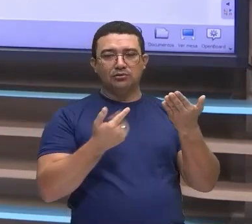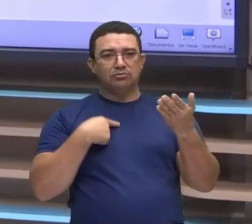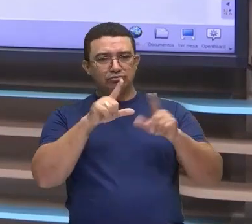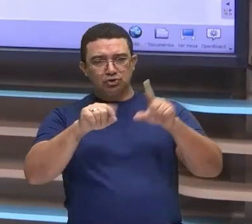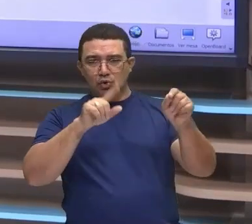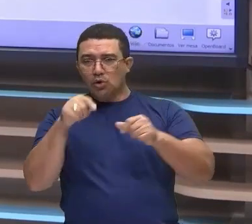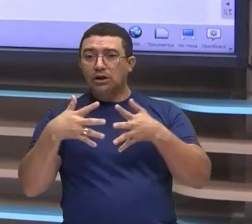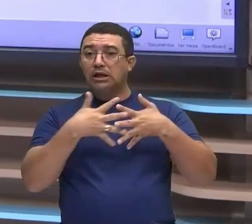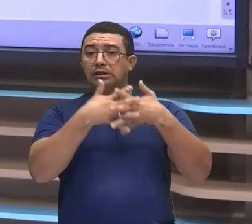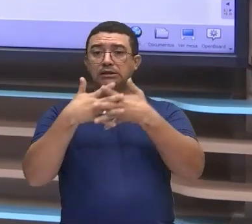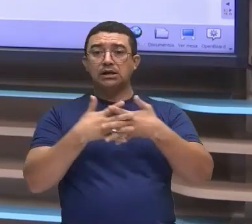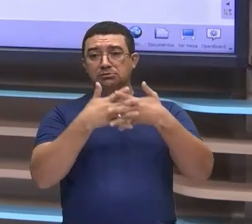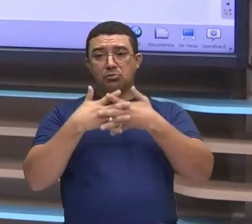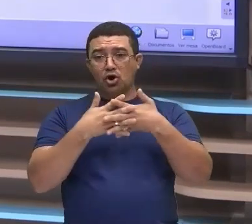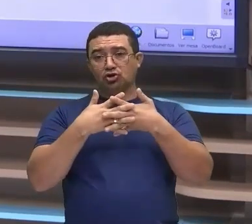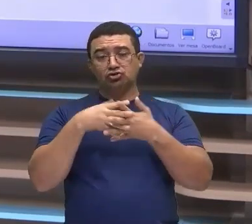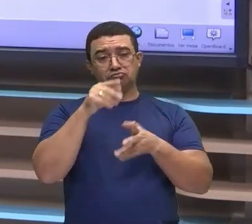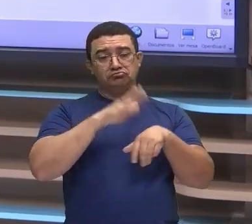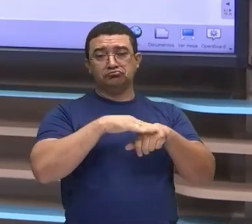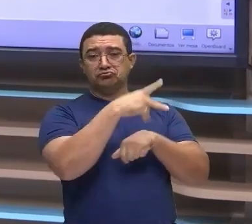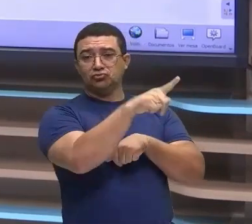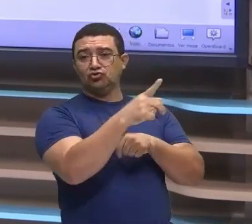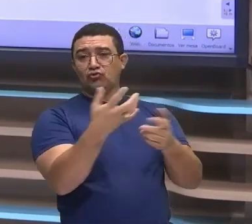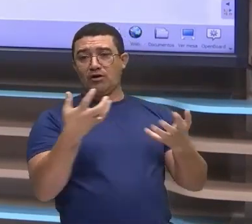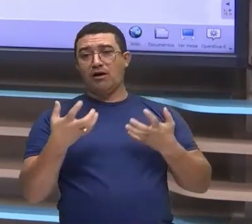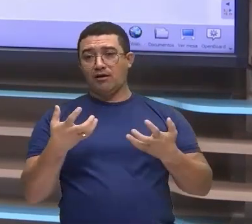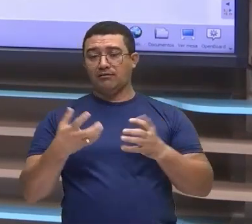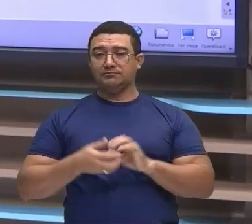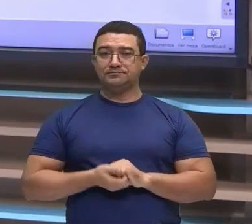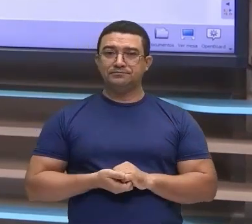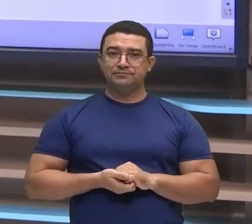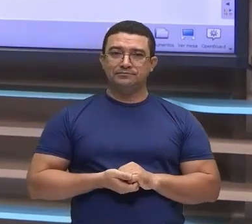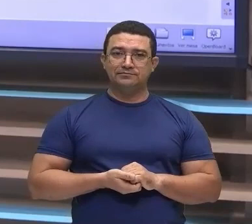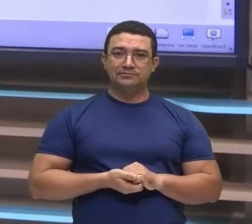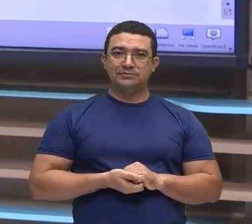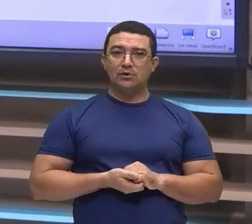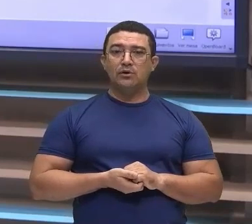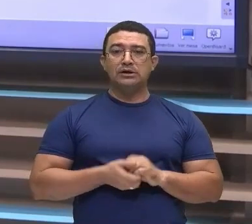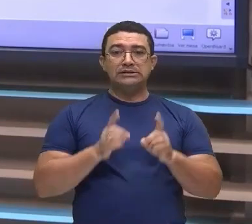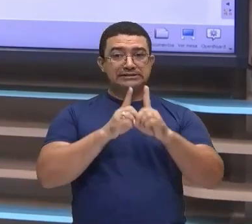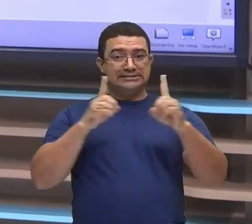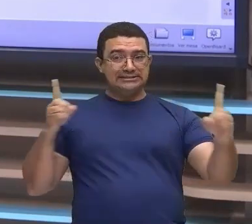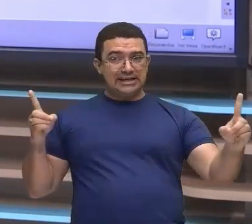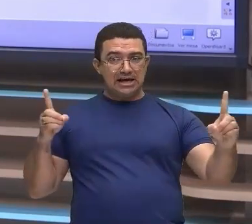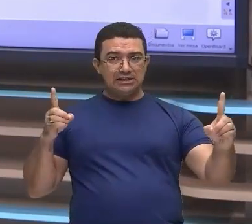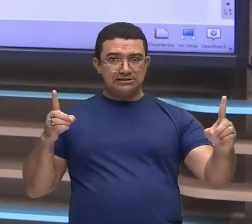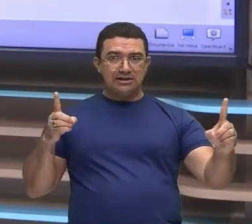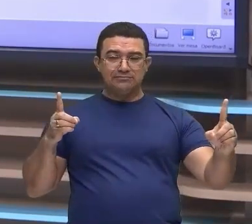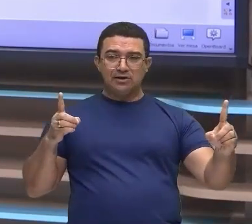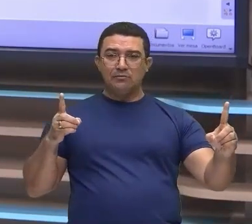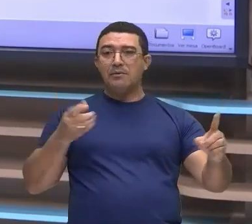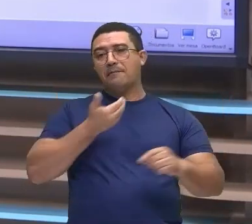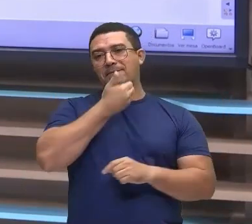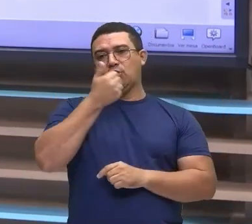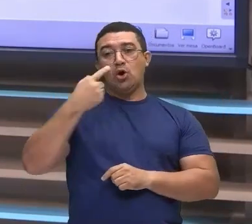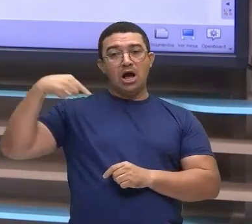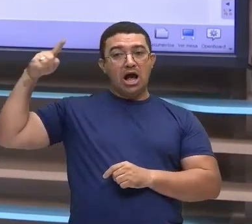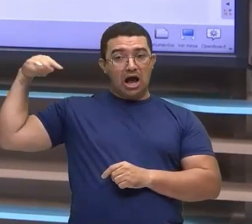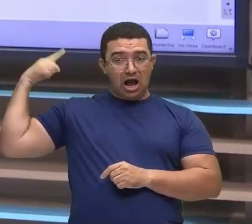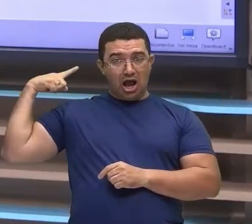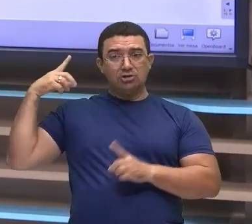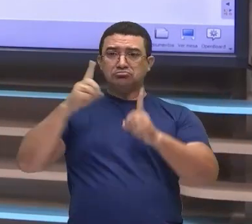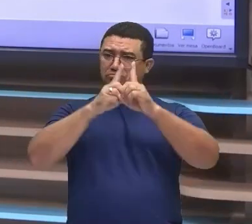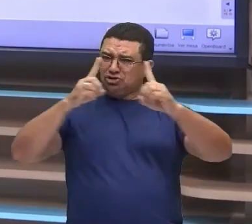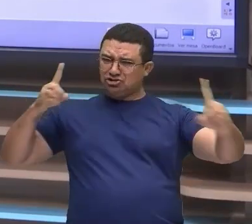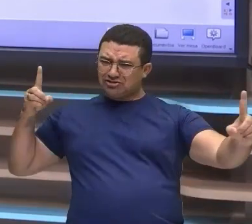meio que eu vou utilizar até chegar naquele local, né? Então, essas distâncias, elas acabaram encurtando aí esse processo que a gente